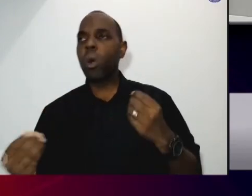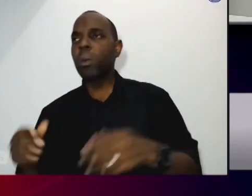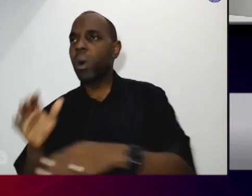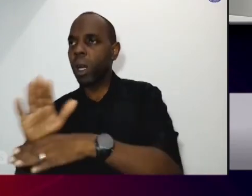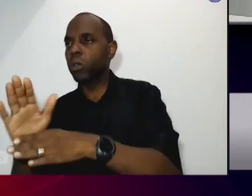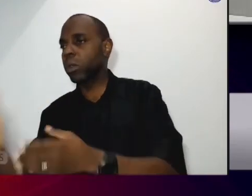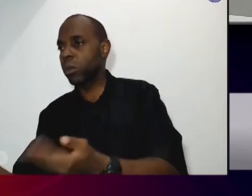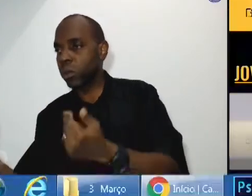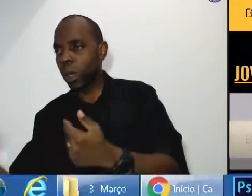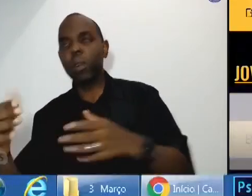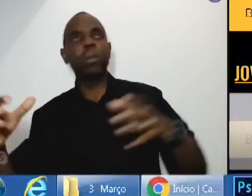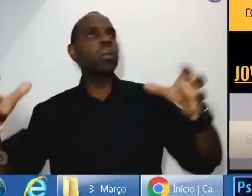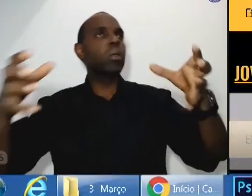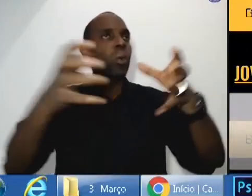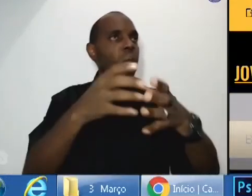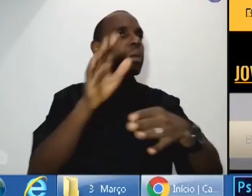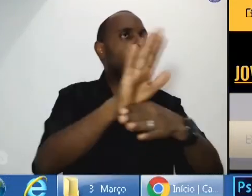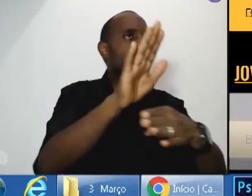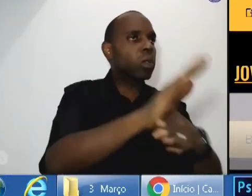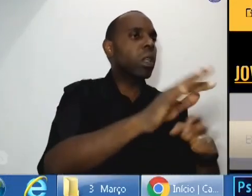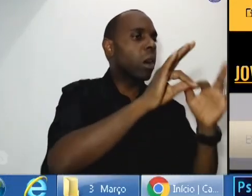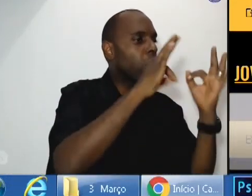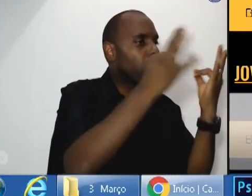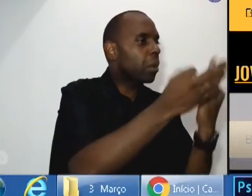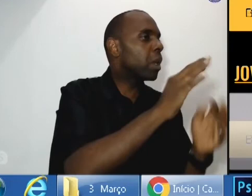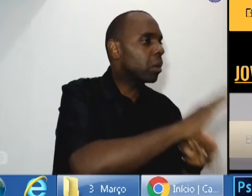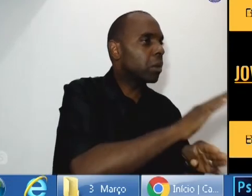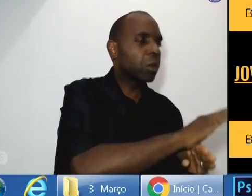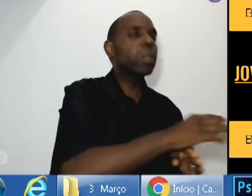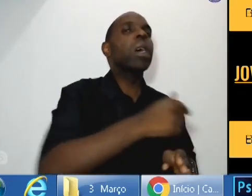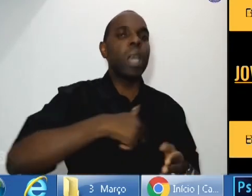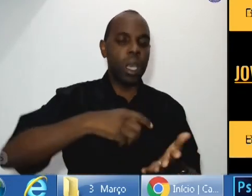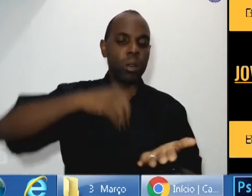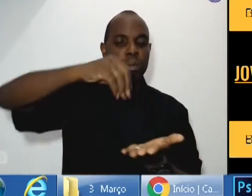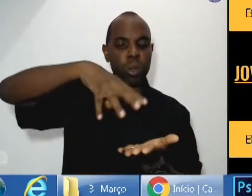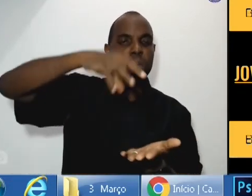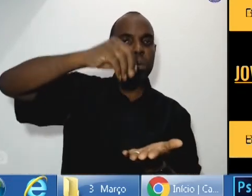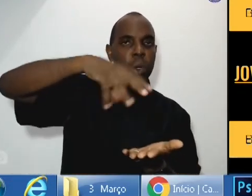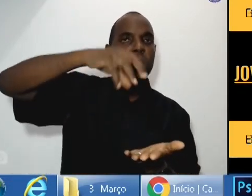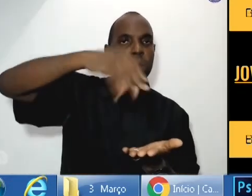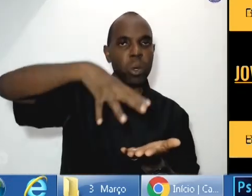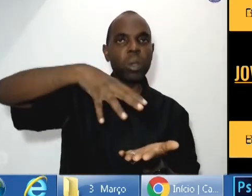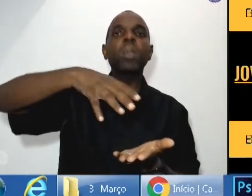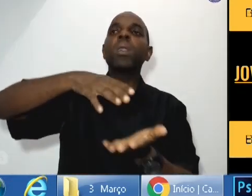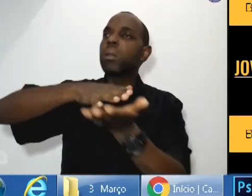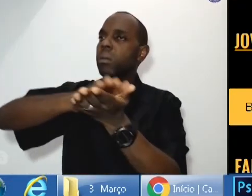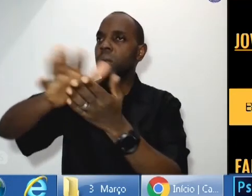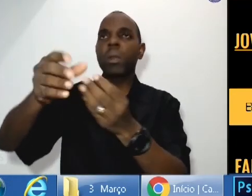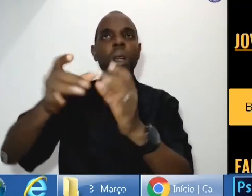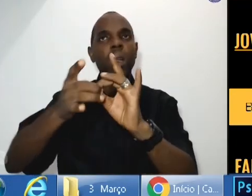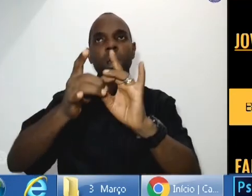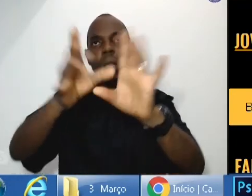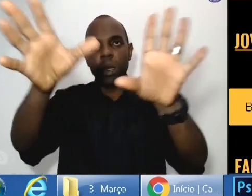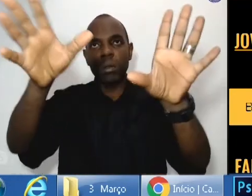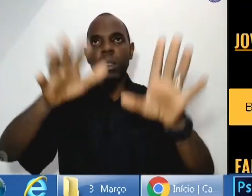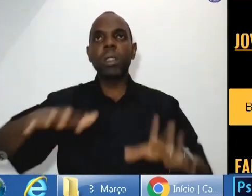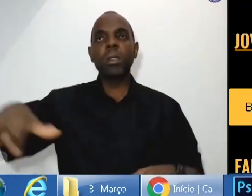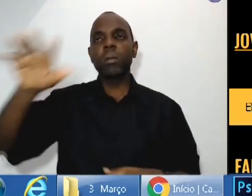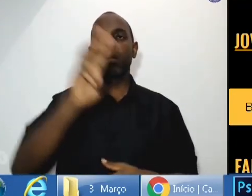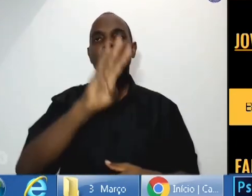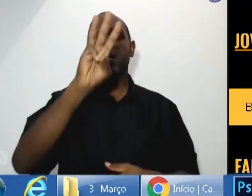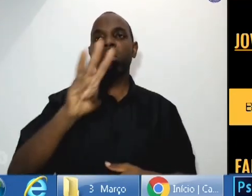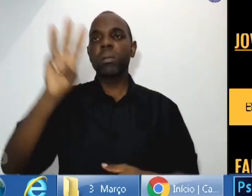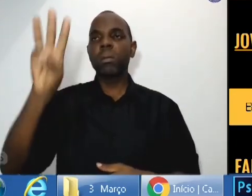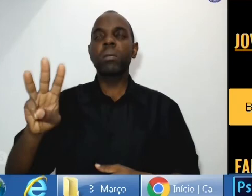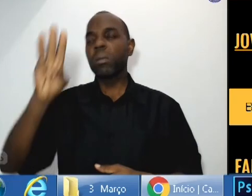trabalhar com famílias circos bíblicos eu escaneei e nós deixamos aqui tudo disponível para o pessoal o site está gratuito não tem